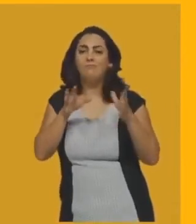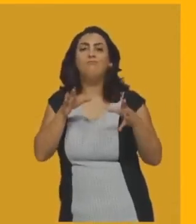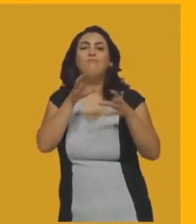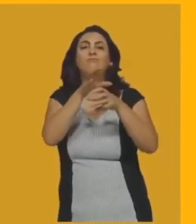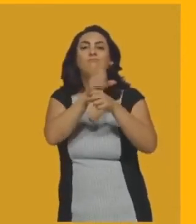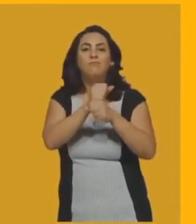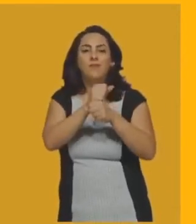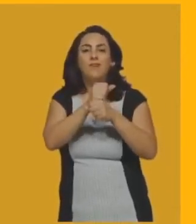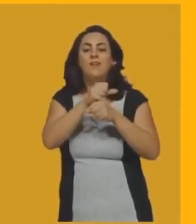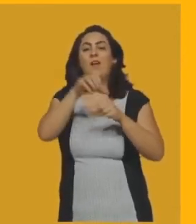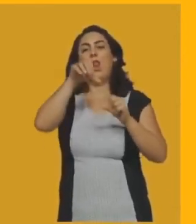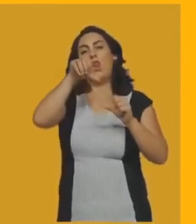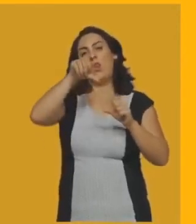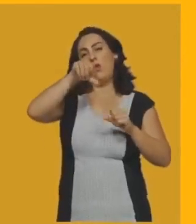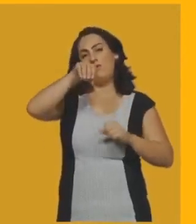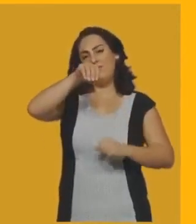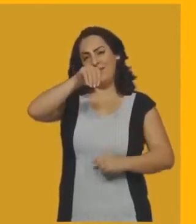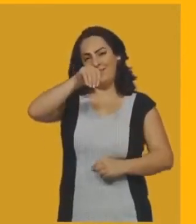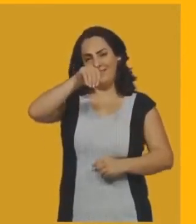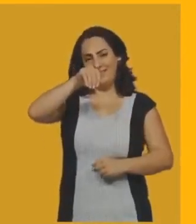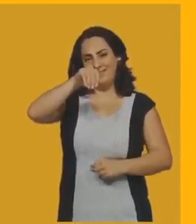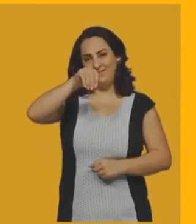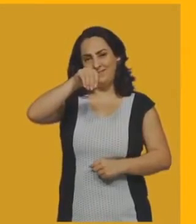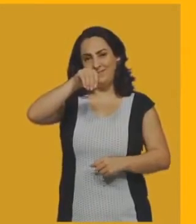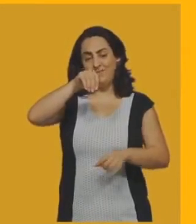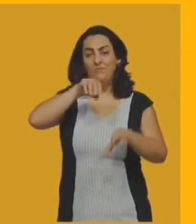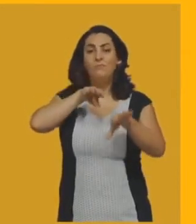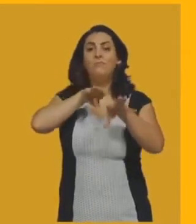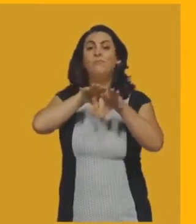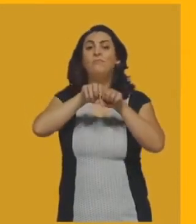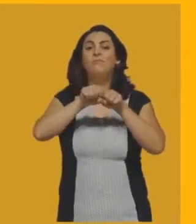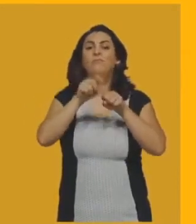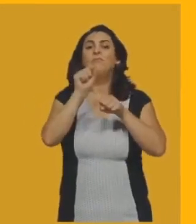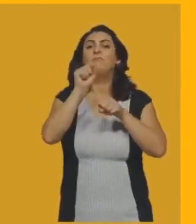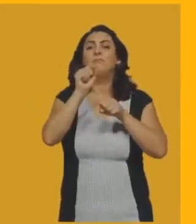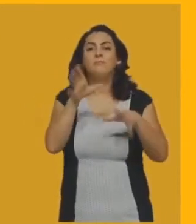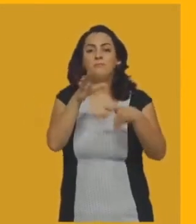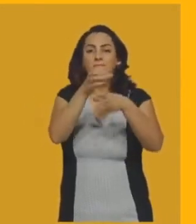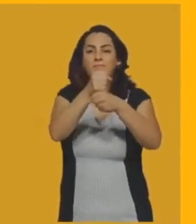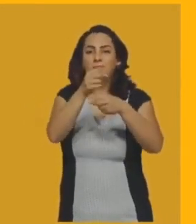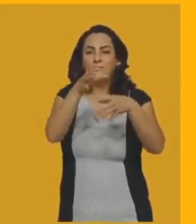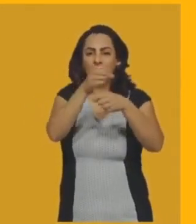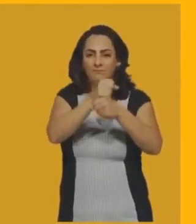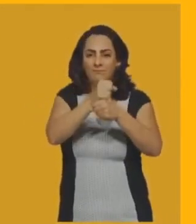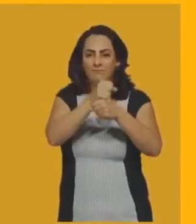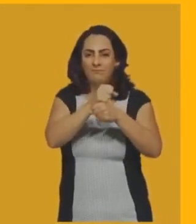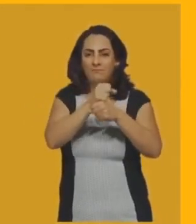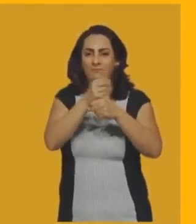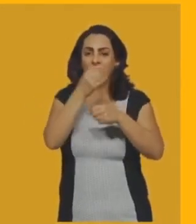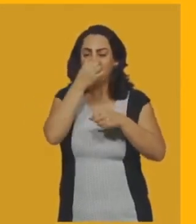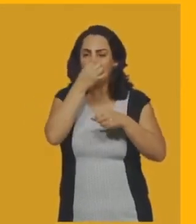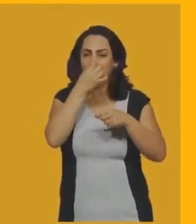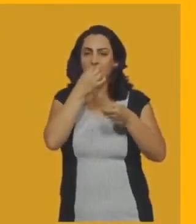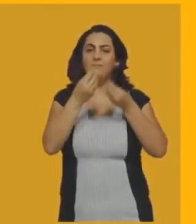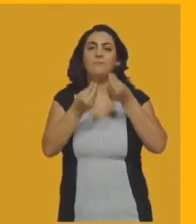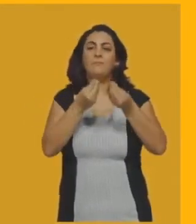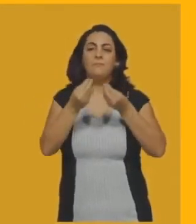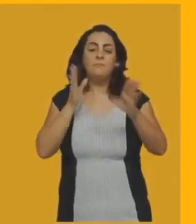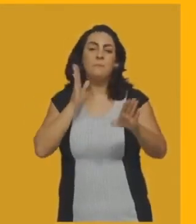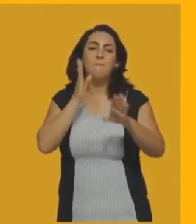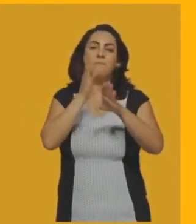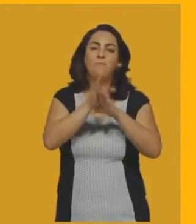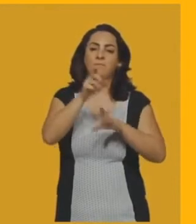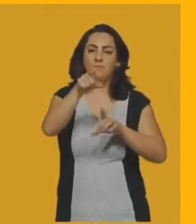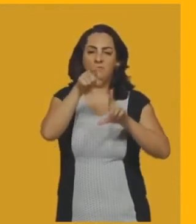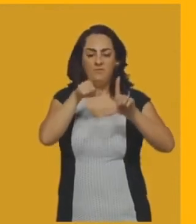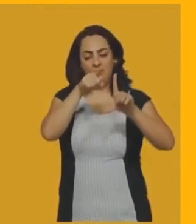60 graus, eu tenho um ângulo, né, eu tenho uns ângulos complementares que vão dar 90 graus. Como